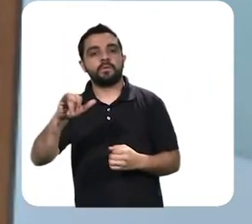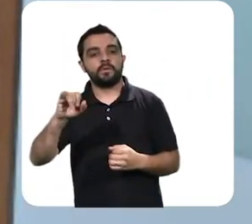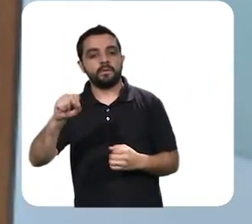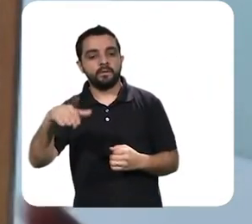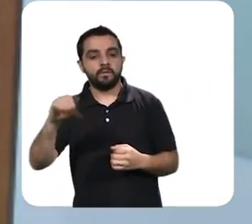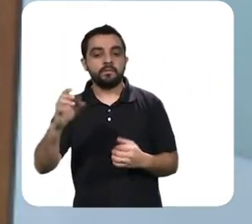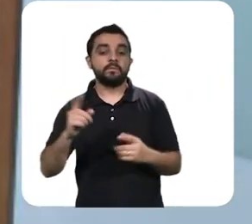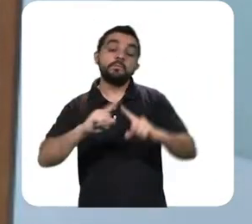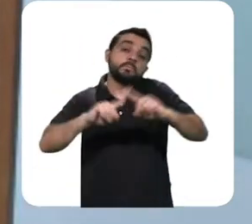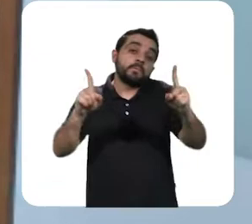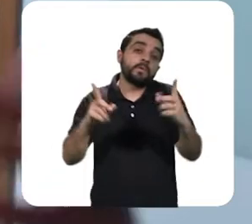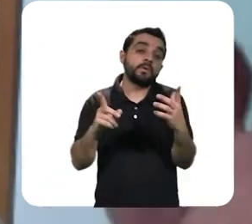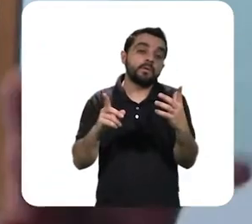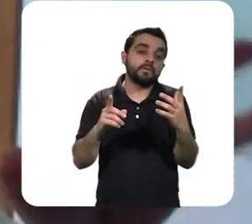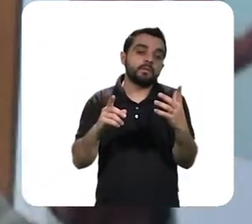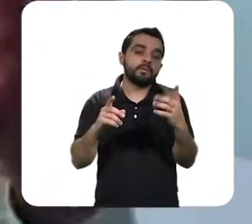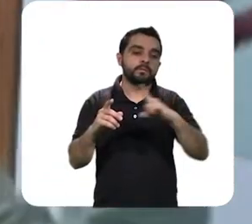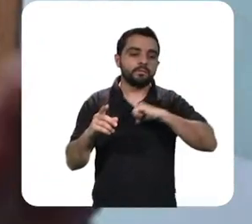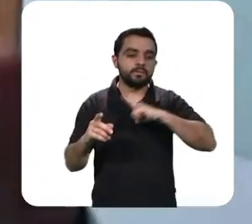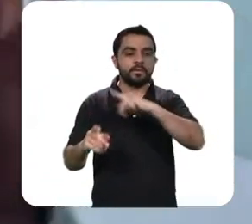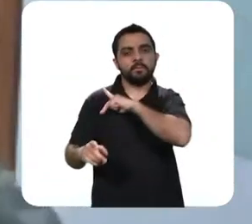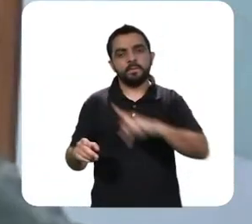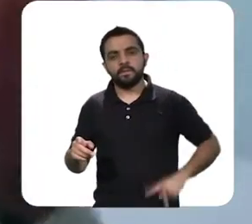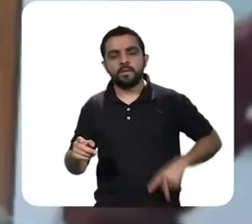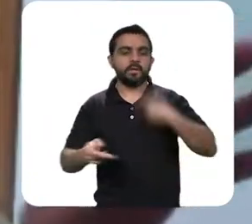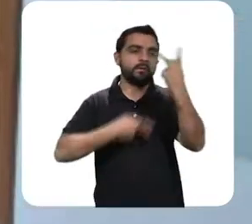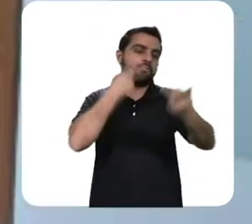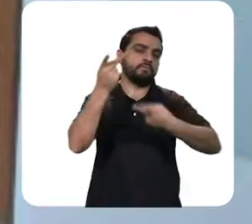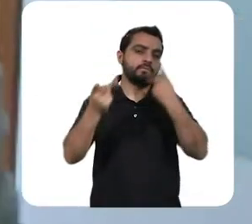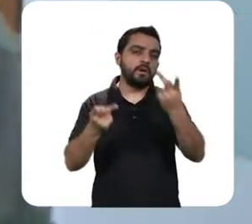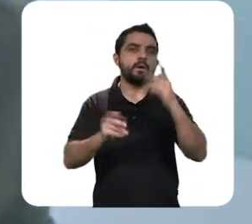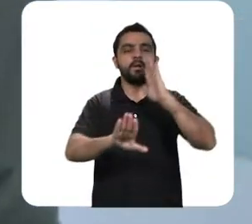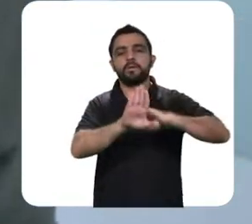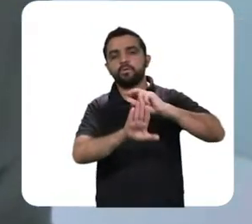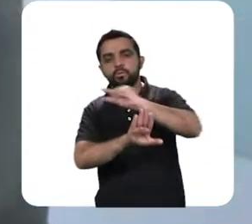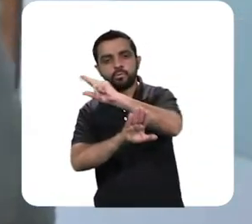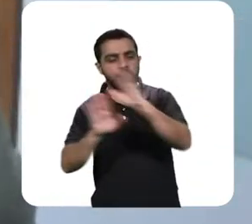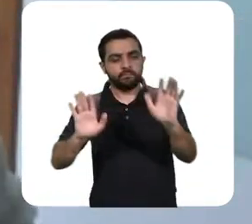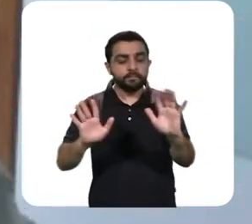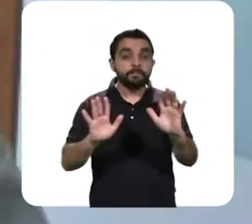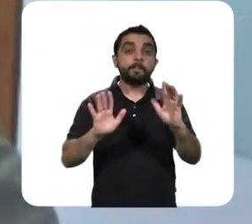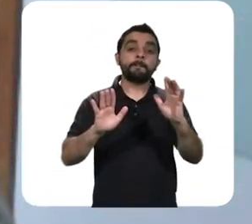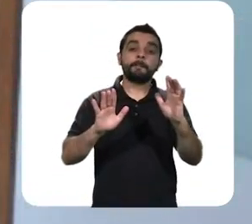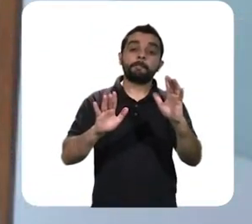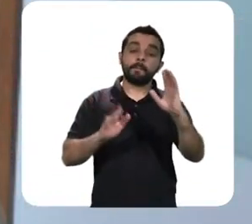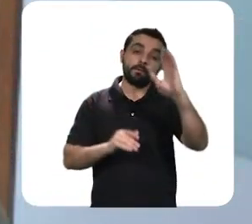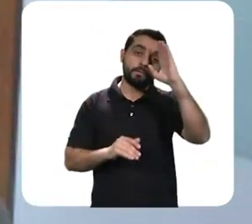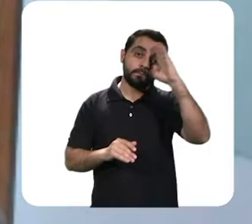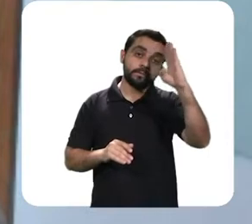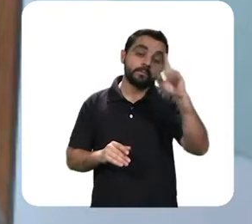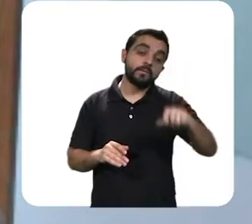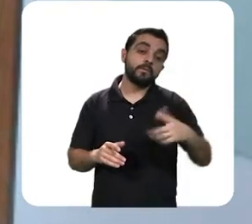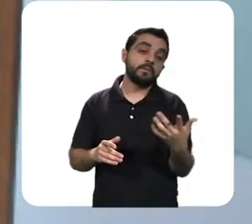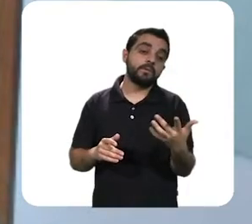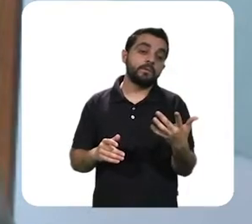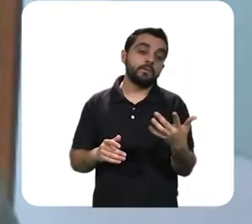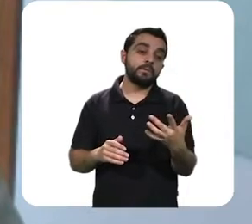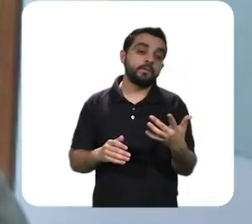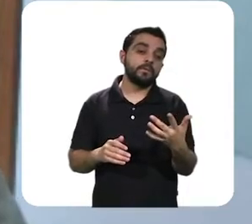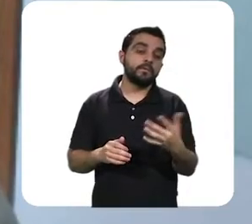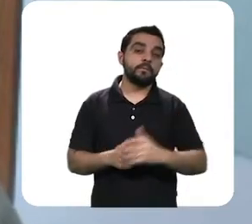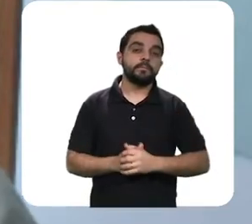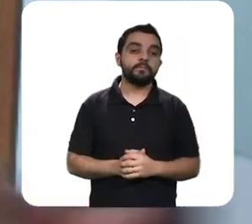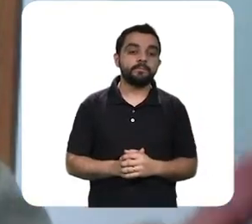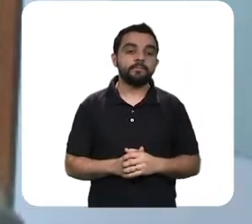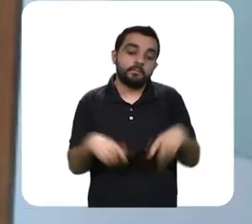independente do discurso dos presidentes e dos ideólogos do governo lá na ponta precisa